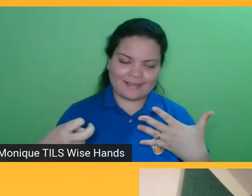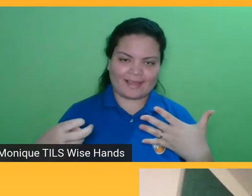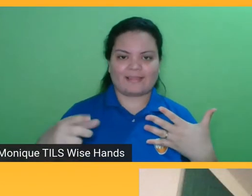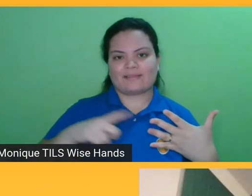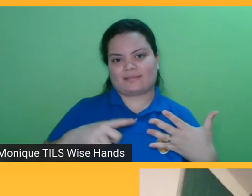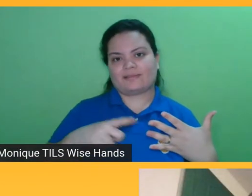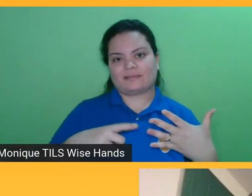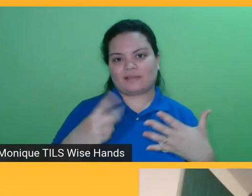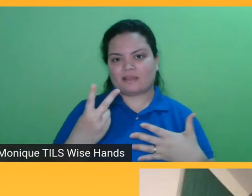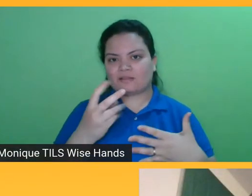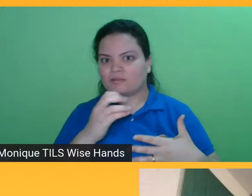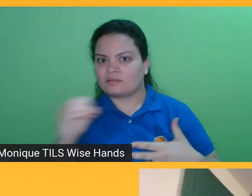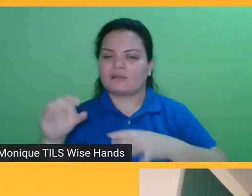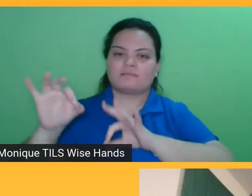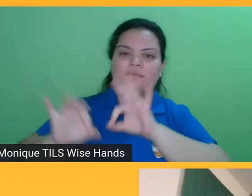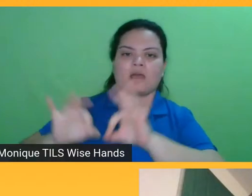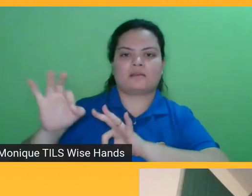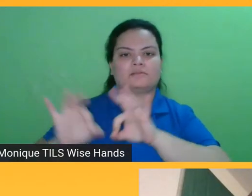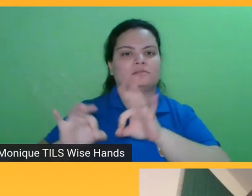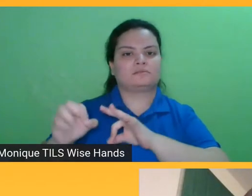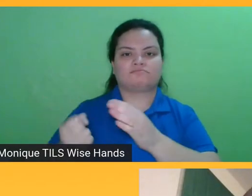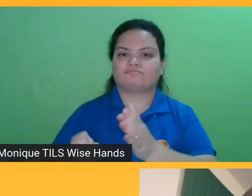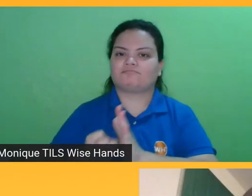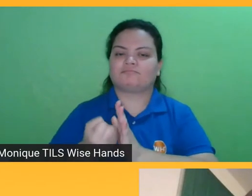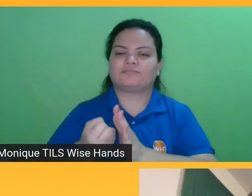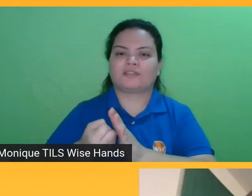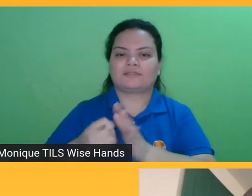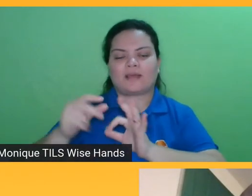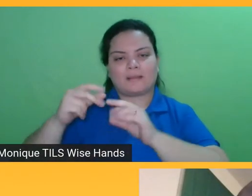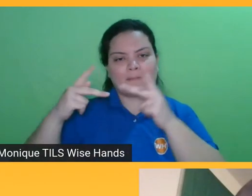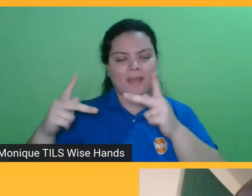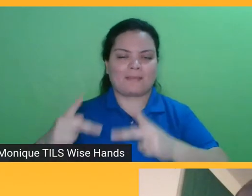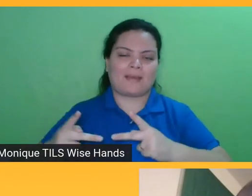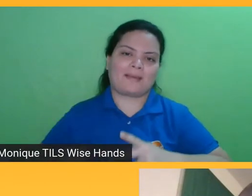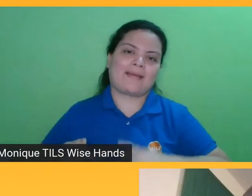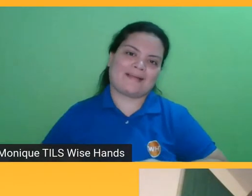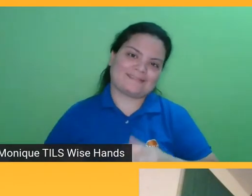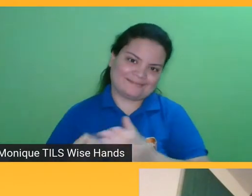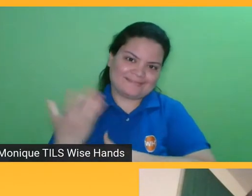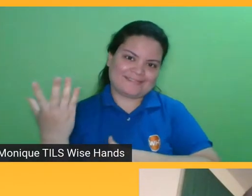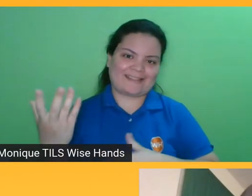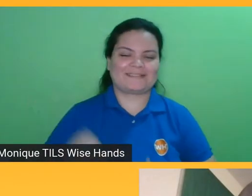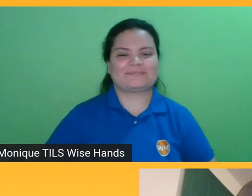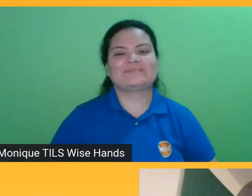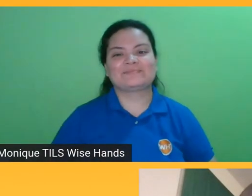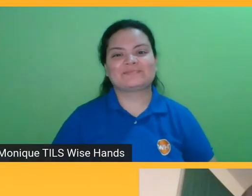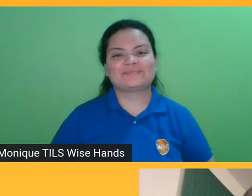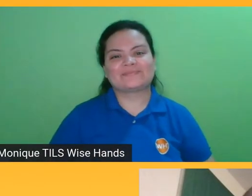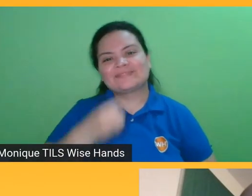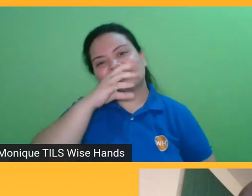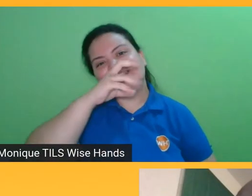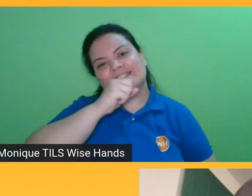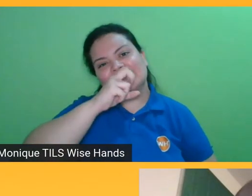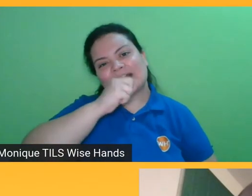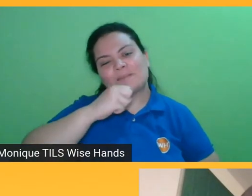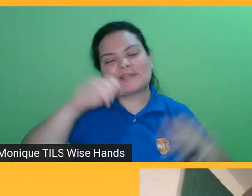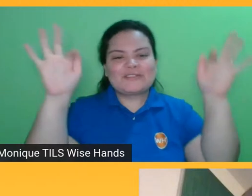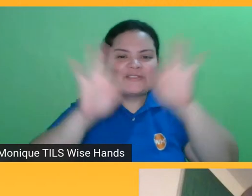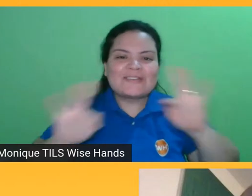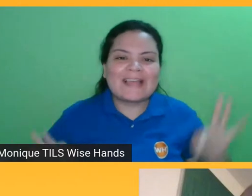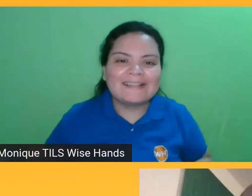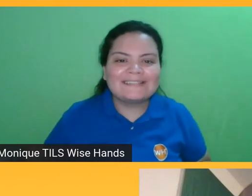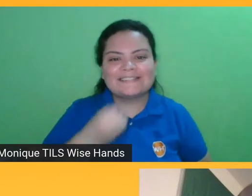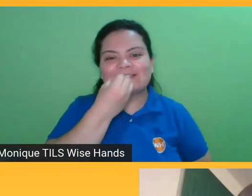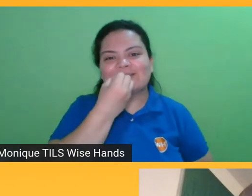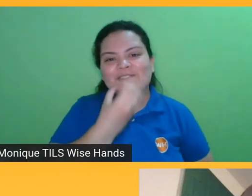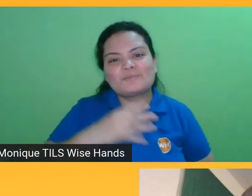200 projetos desenvolvidos. Júnior, quer dar um bom dia para a turma? Feliz sábado para todos, bom dia para quem está no Brasil, boa tarde para quem está